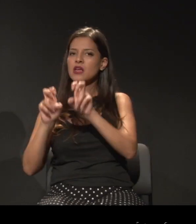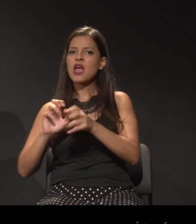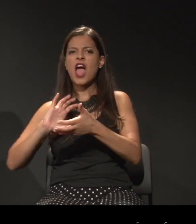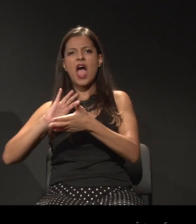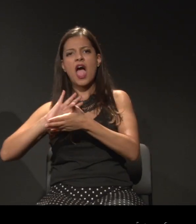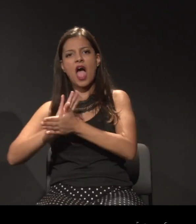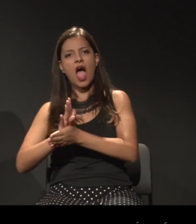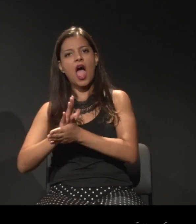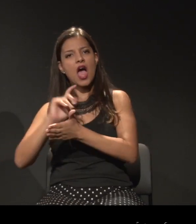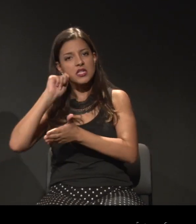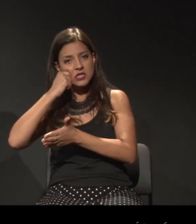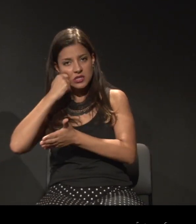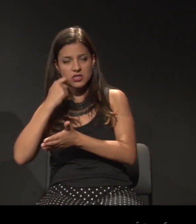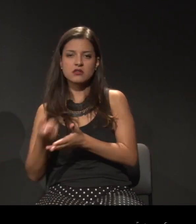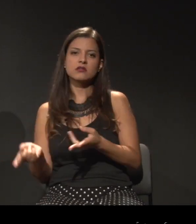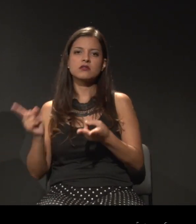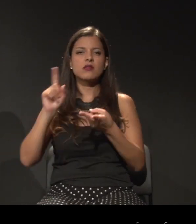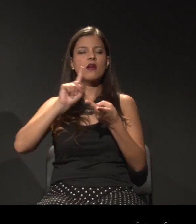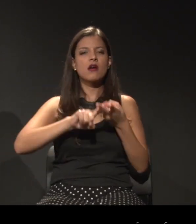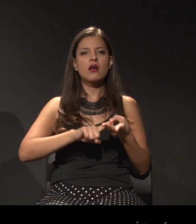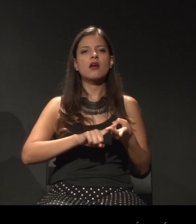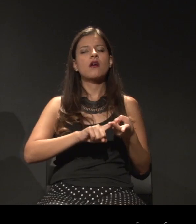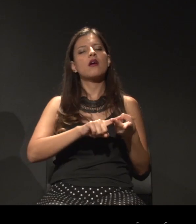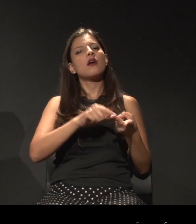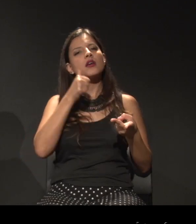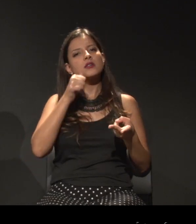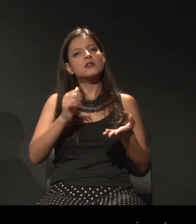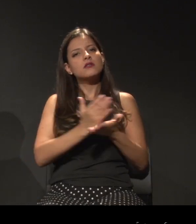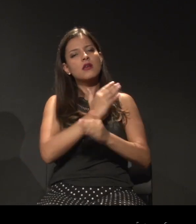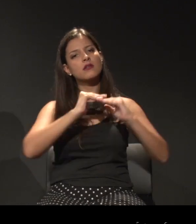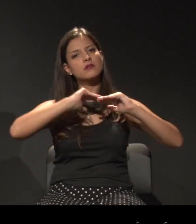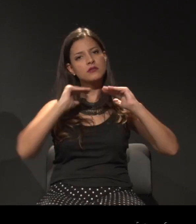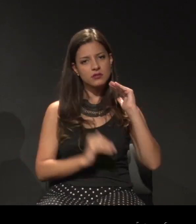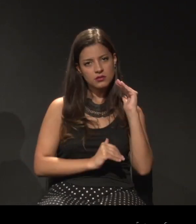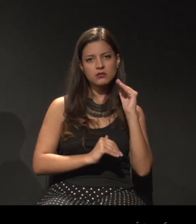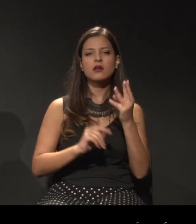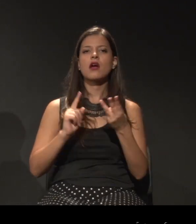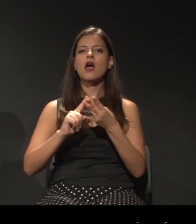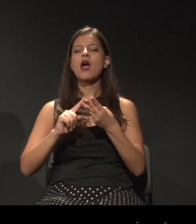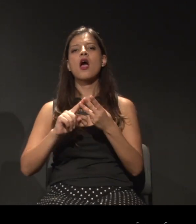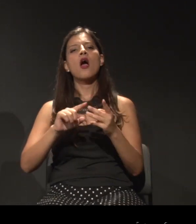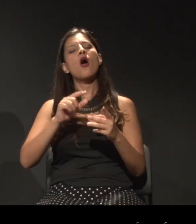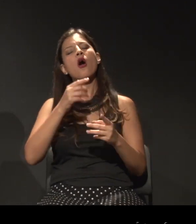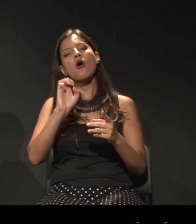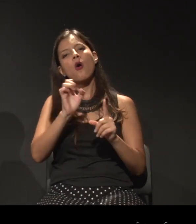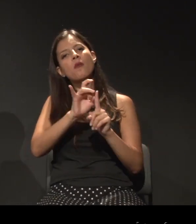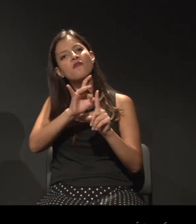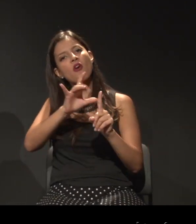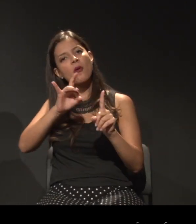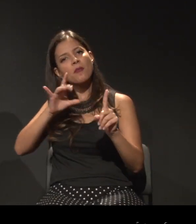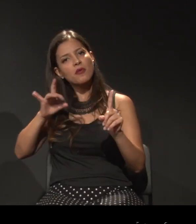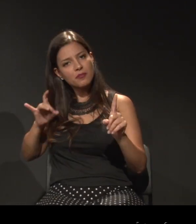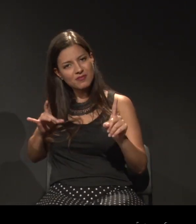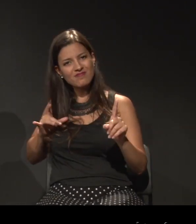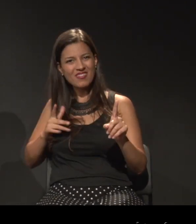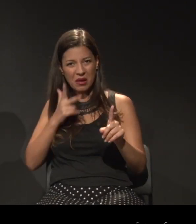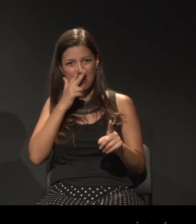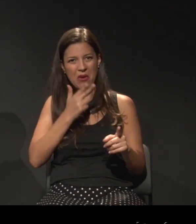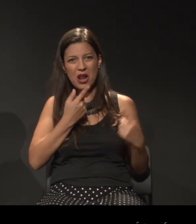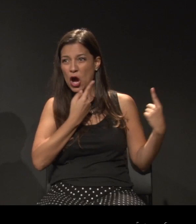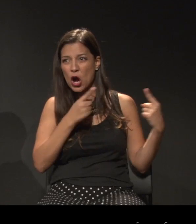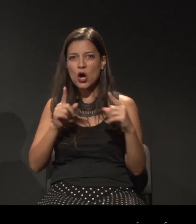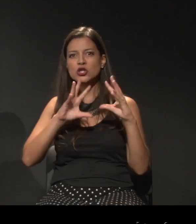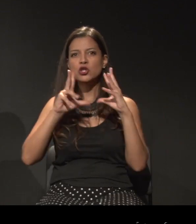homofóbicos, transfóbicos, e todas as fobias em relação a tudo aquilo que não é heteronormativo, ou seja,